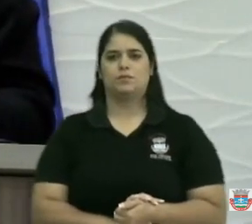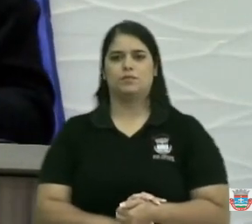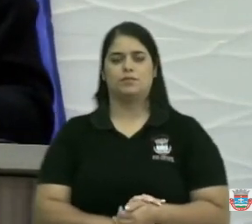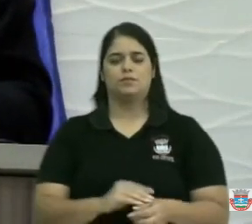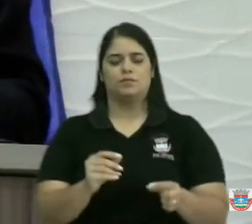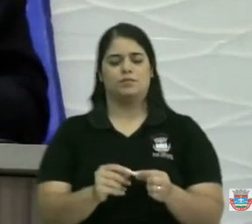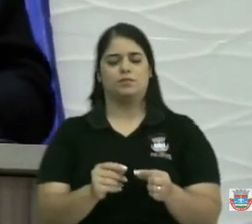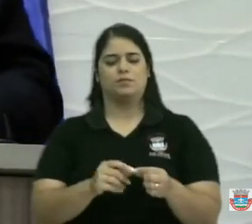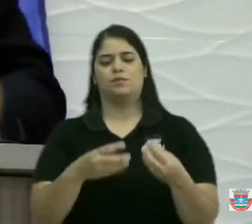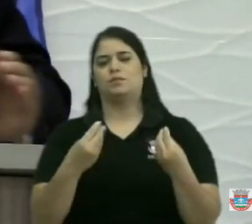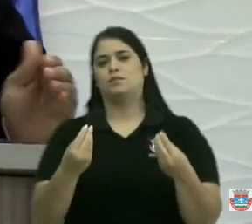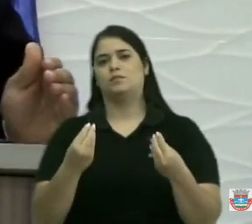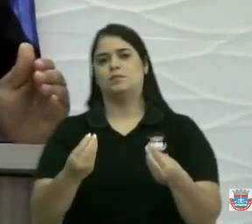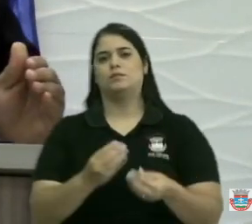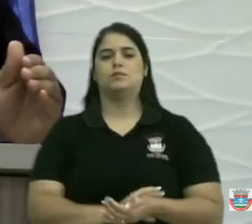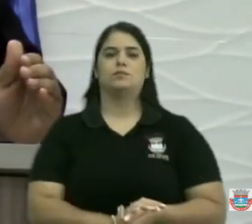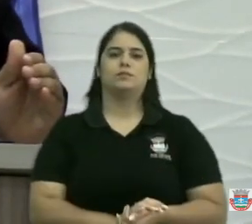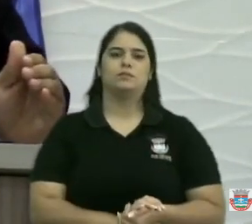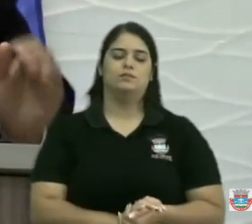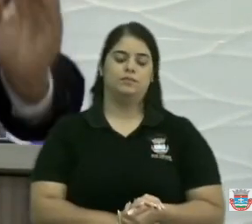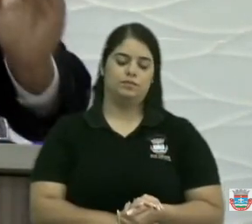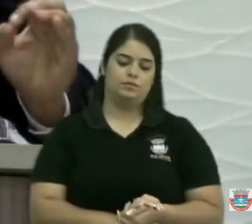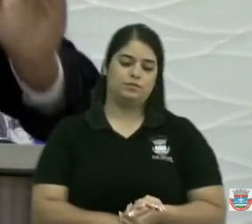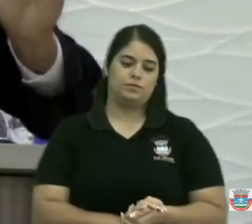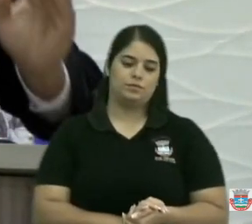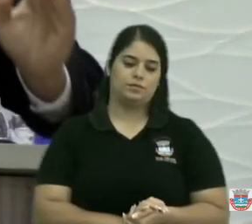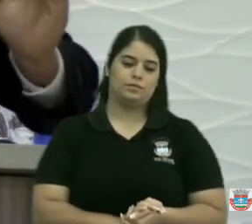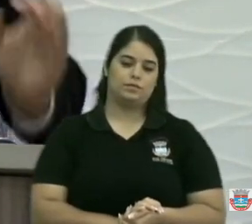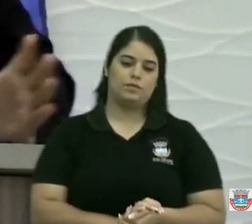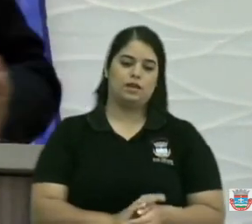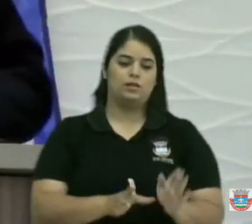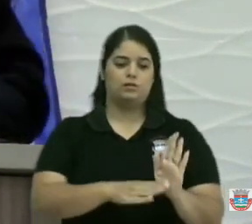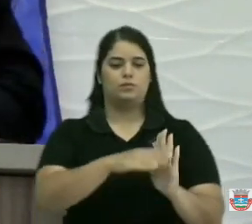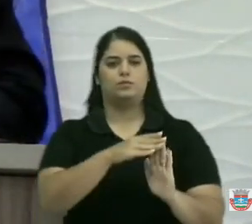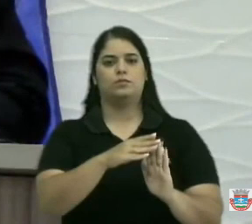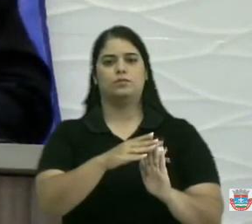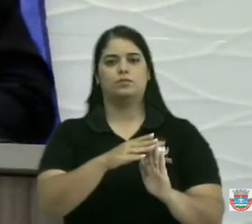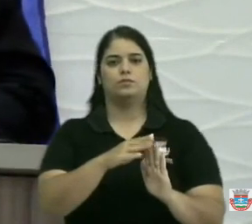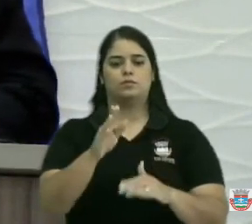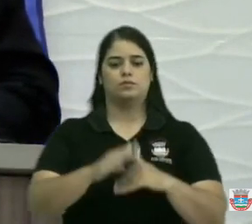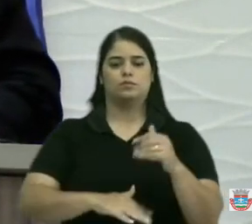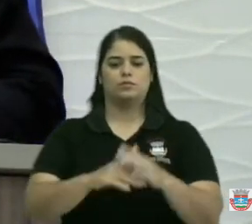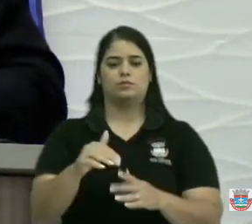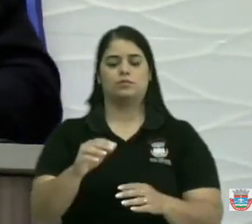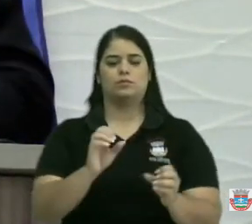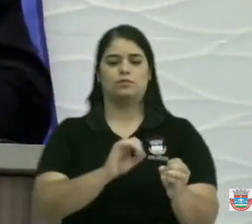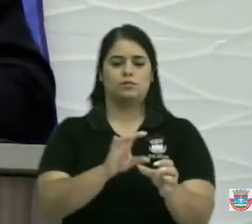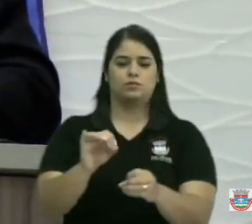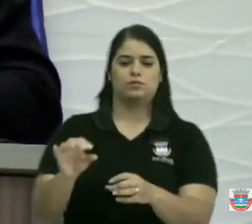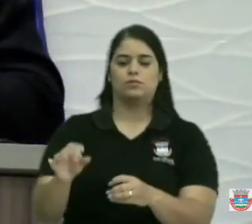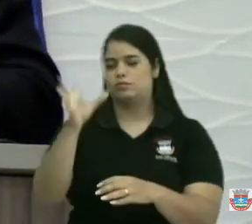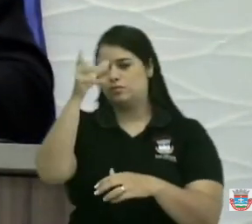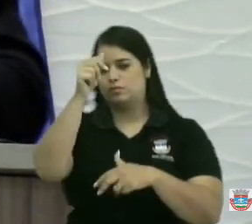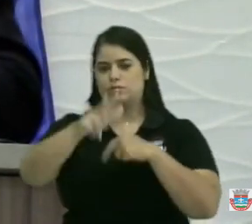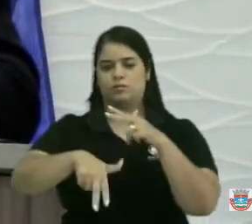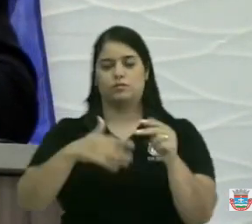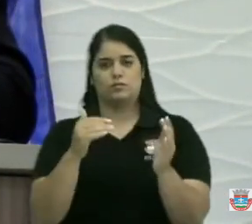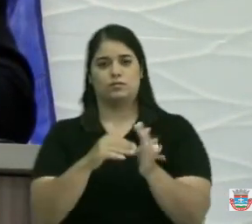O piso dos profissionais de educação de São Beto do Una até agora